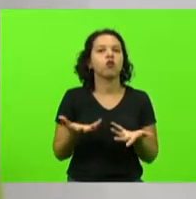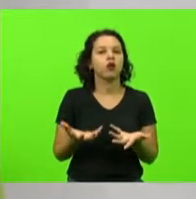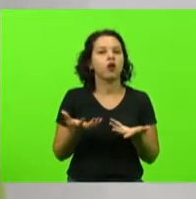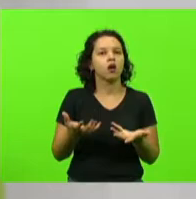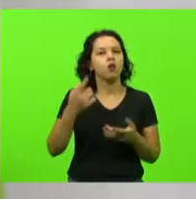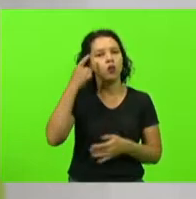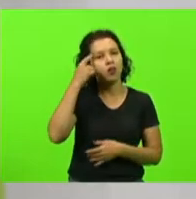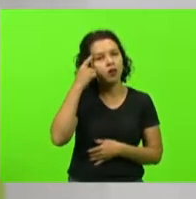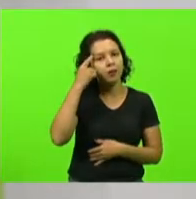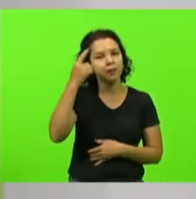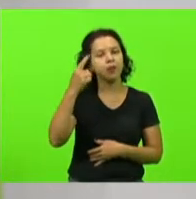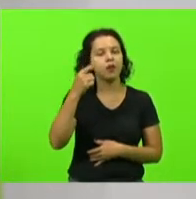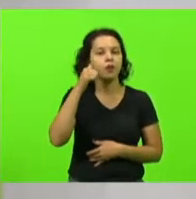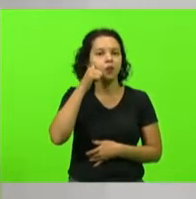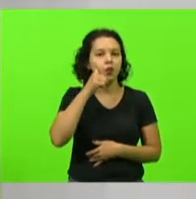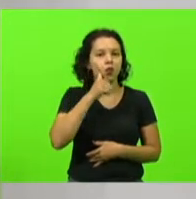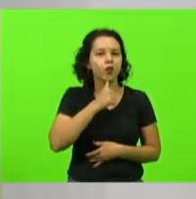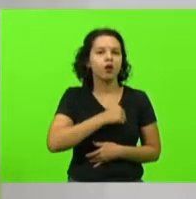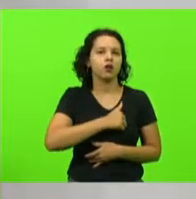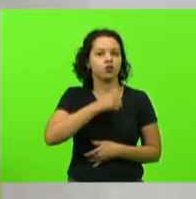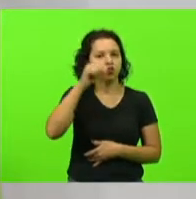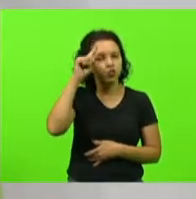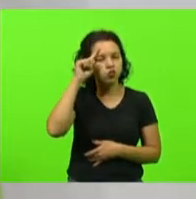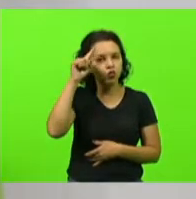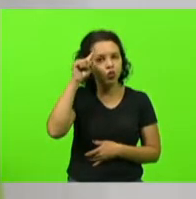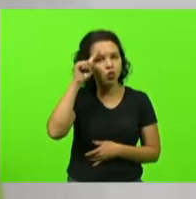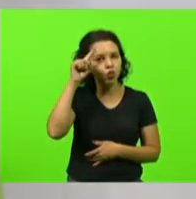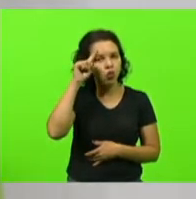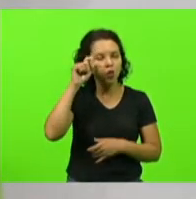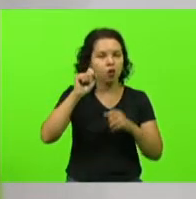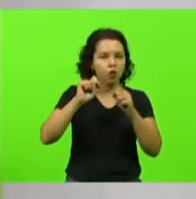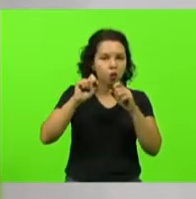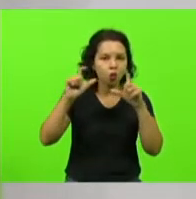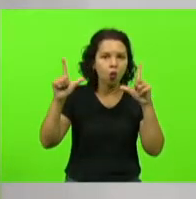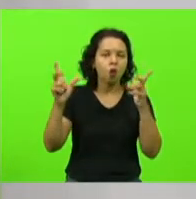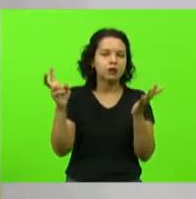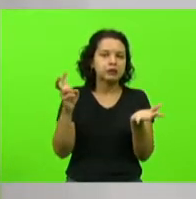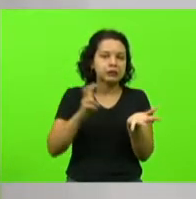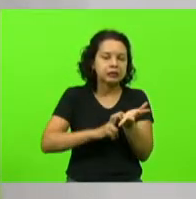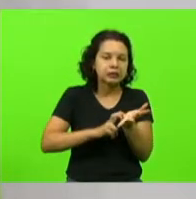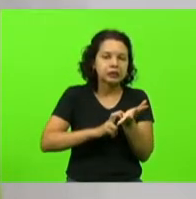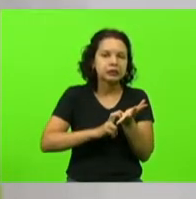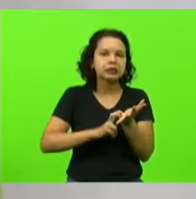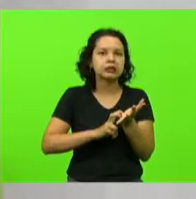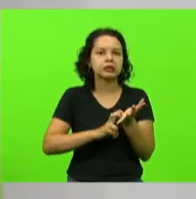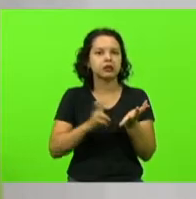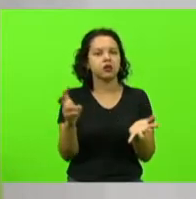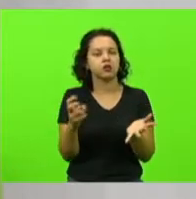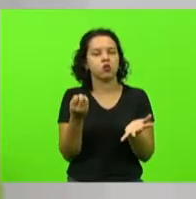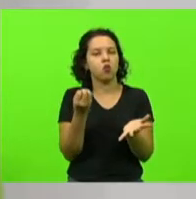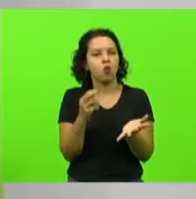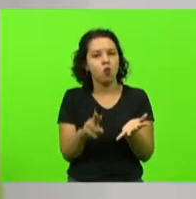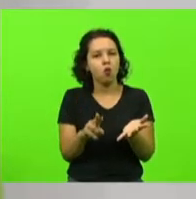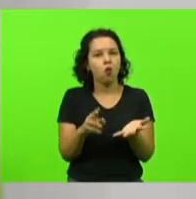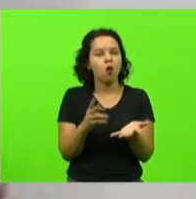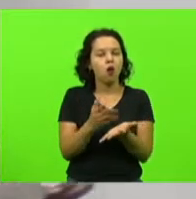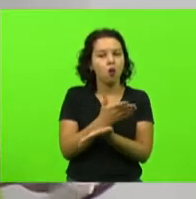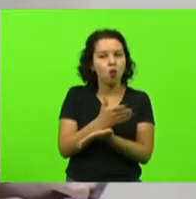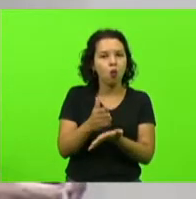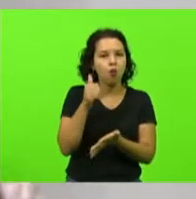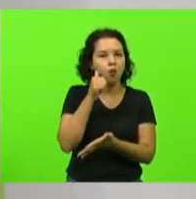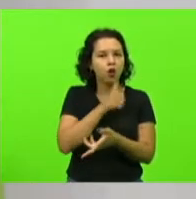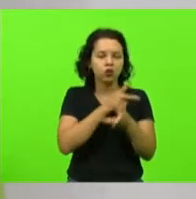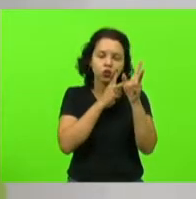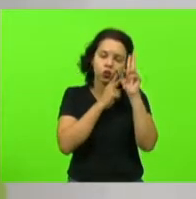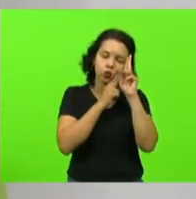mulheres que todos os dias acordam cedo ou daquelas que nem mesmo conseguem dormir.